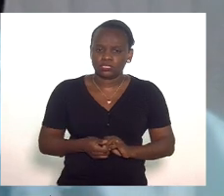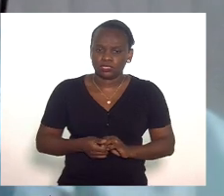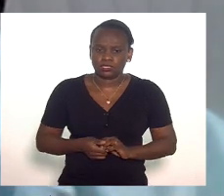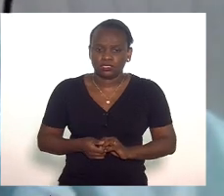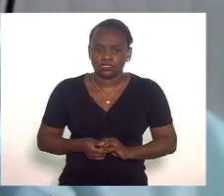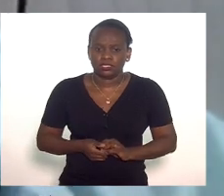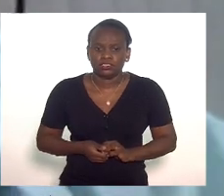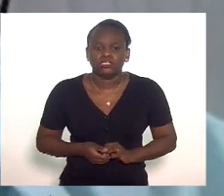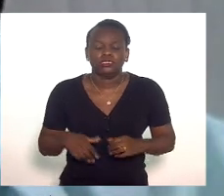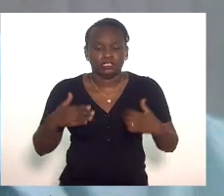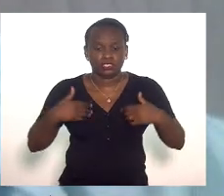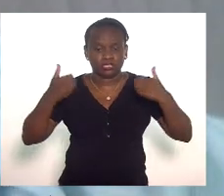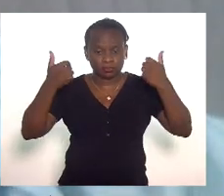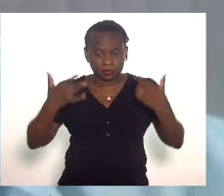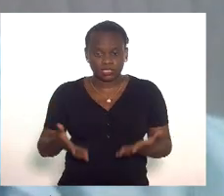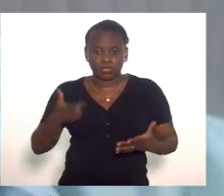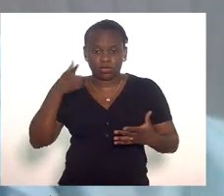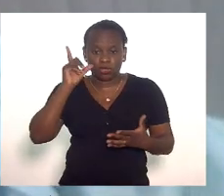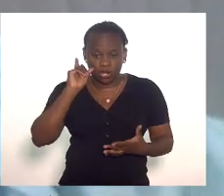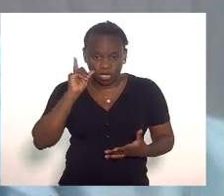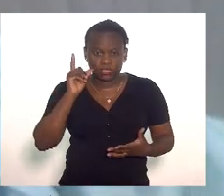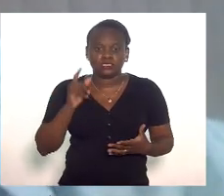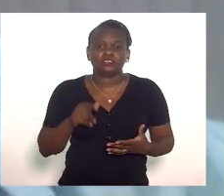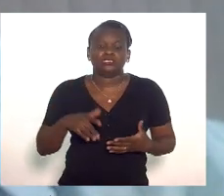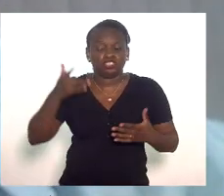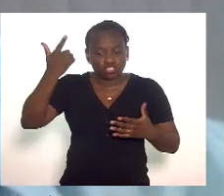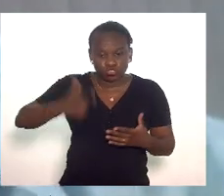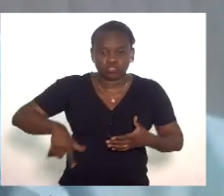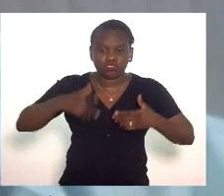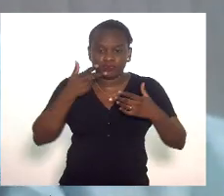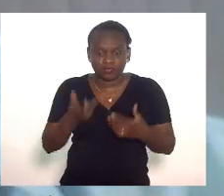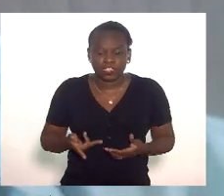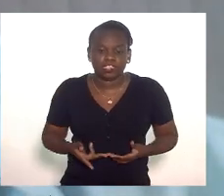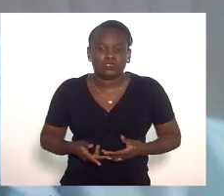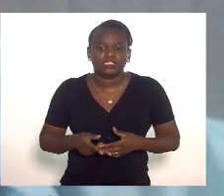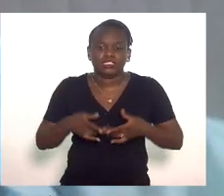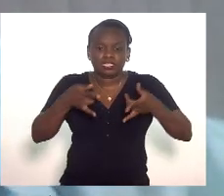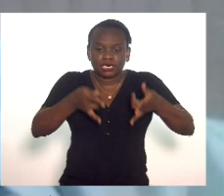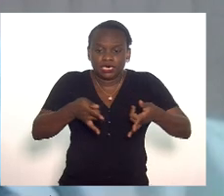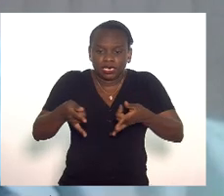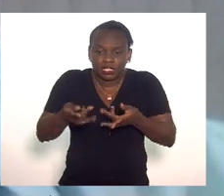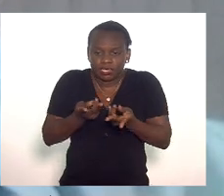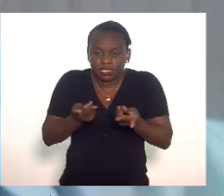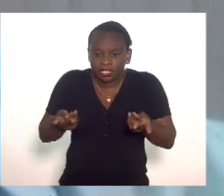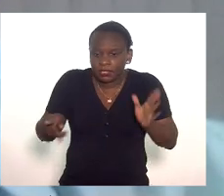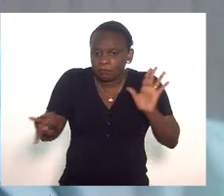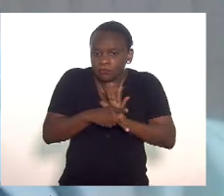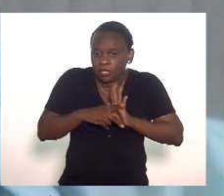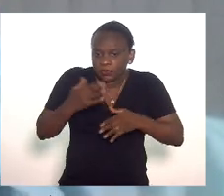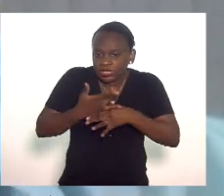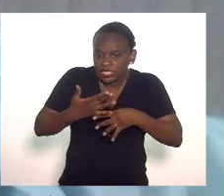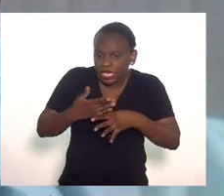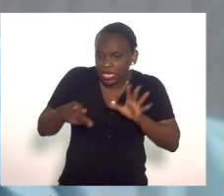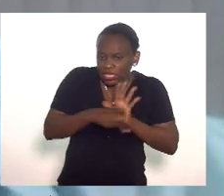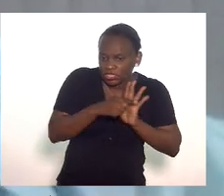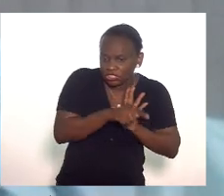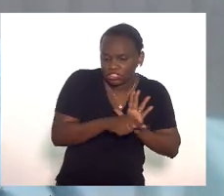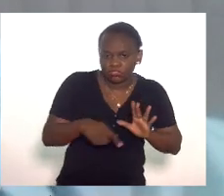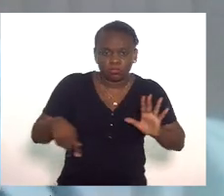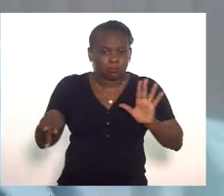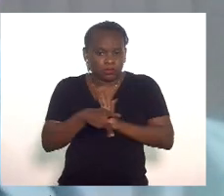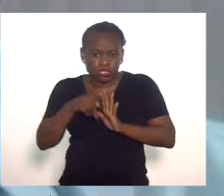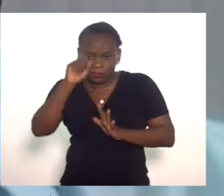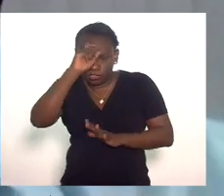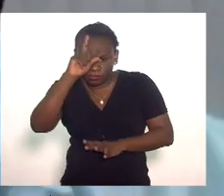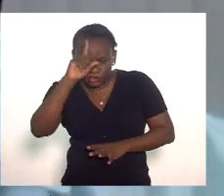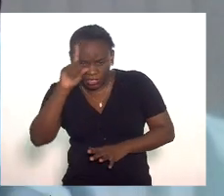eu disse ontem e repito aqui o leito não pertence a uma cidade não pertence a um